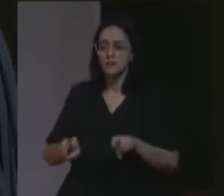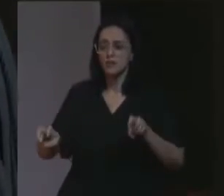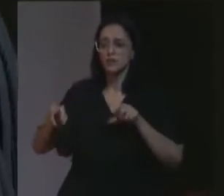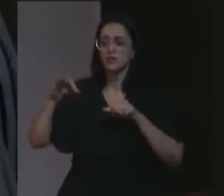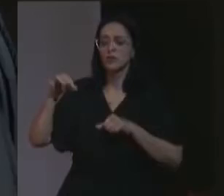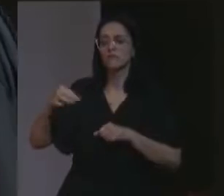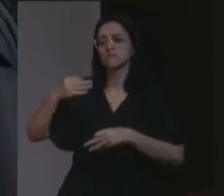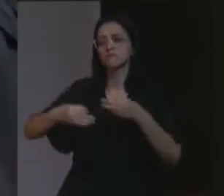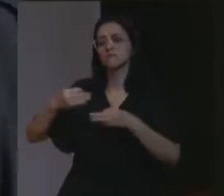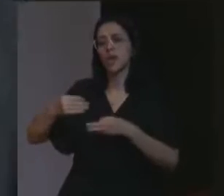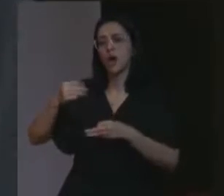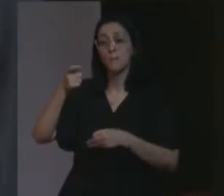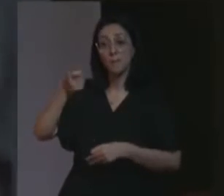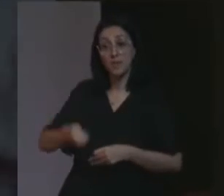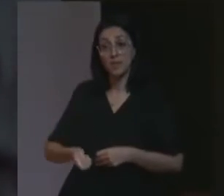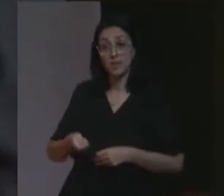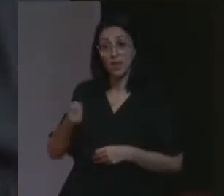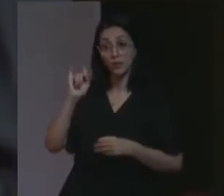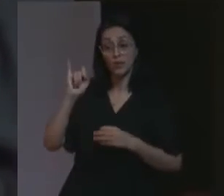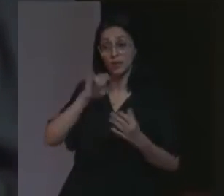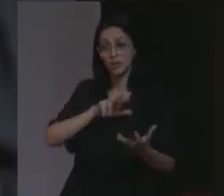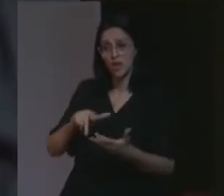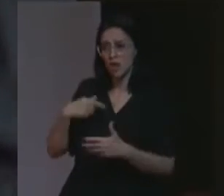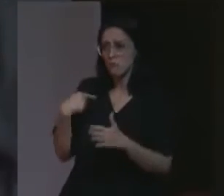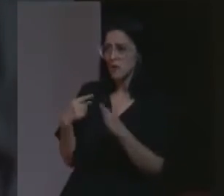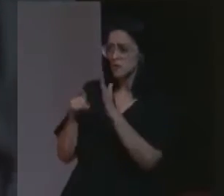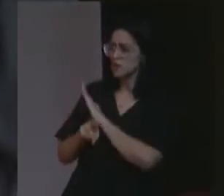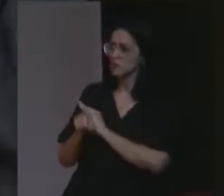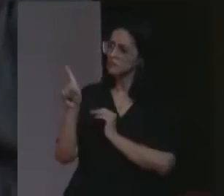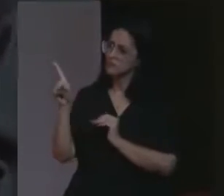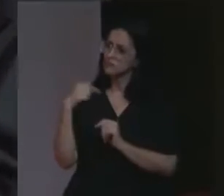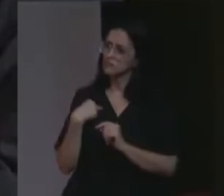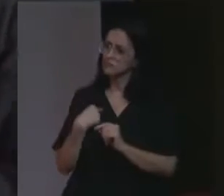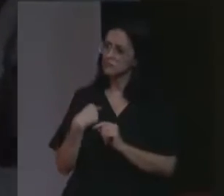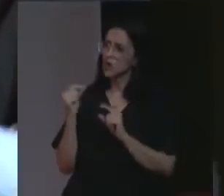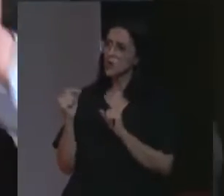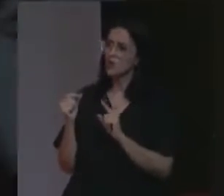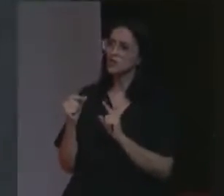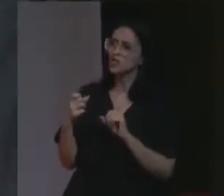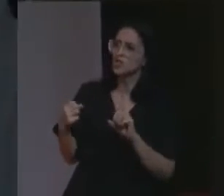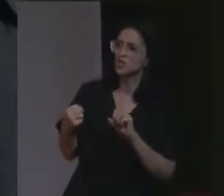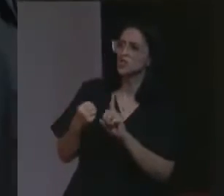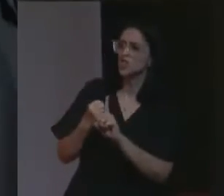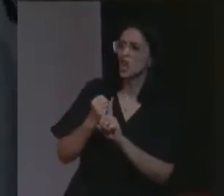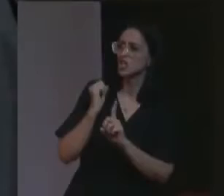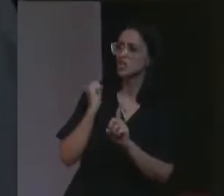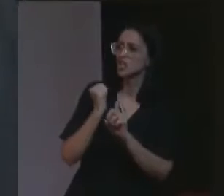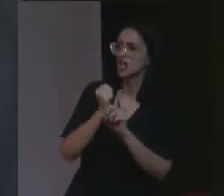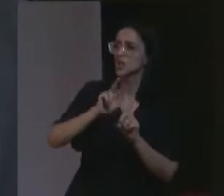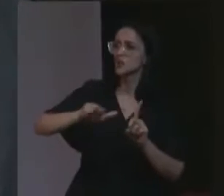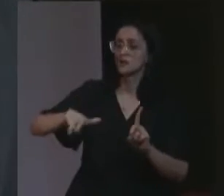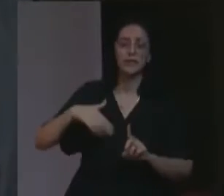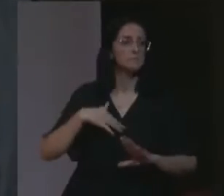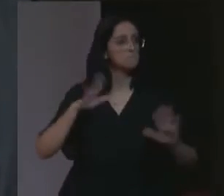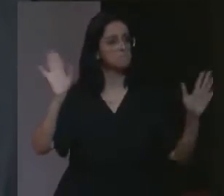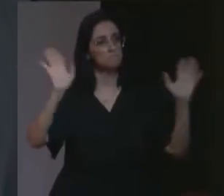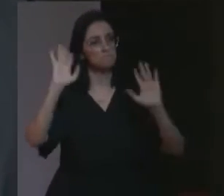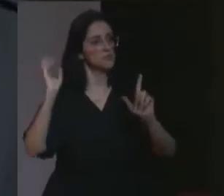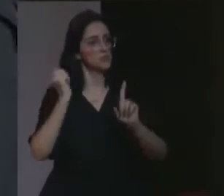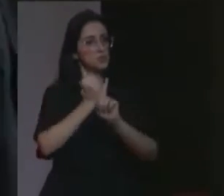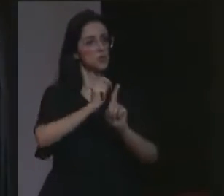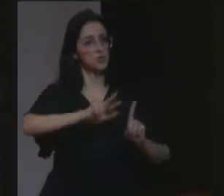entrevista esses dias. E foi perguntada sobre o genocídio. E ela respondeu, genocídio não dá para se falar.